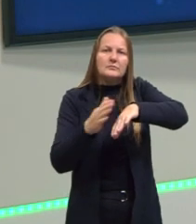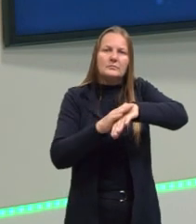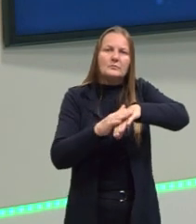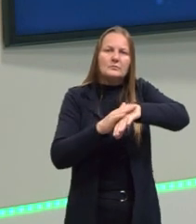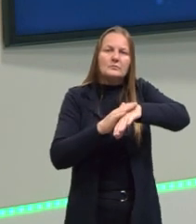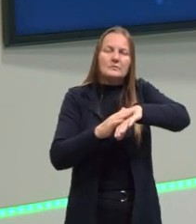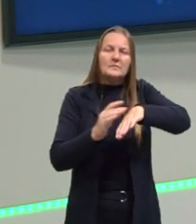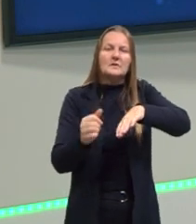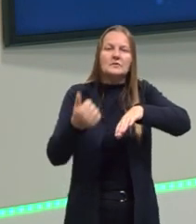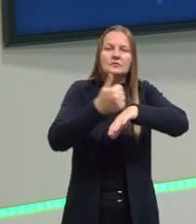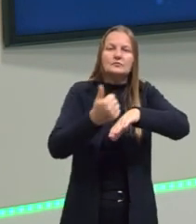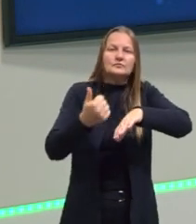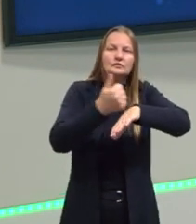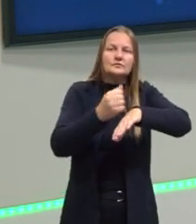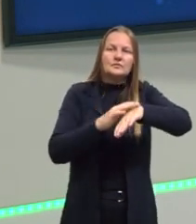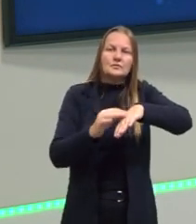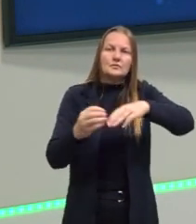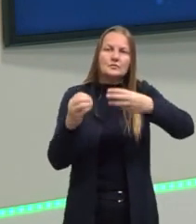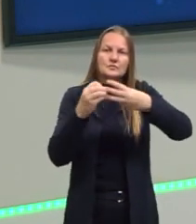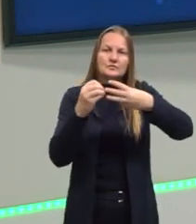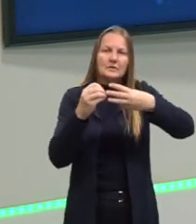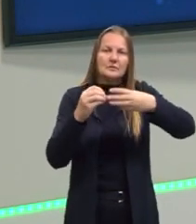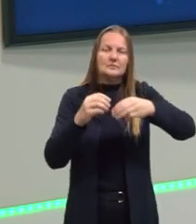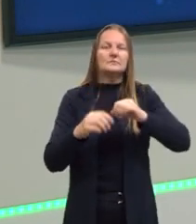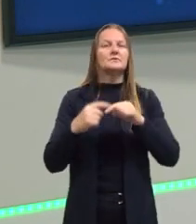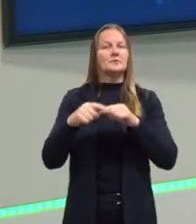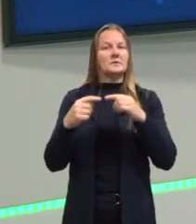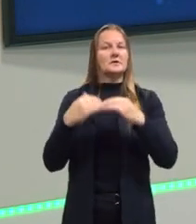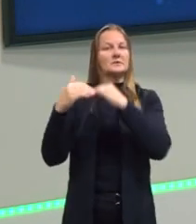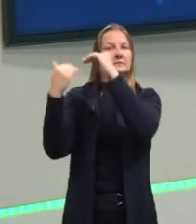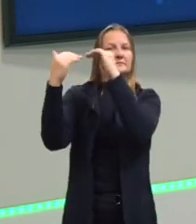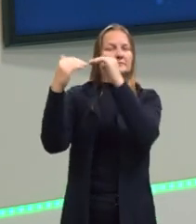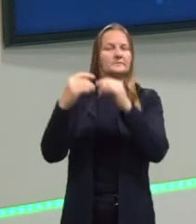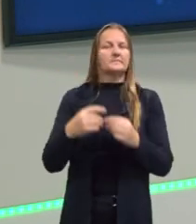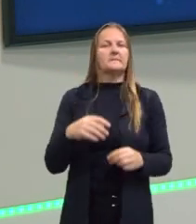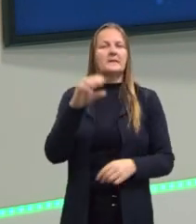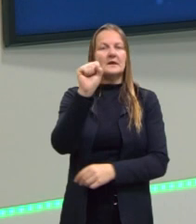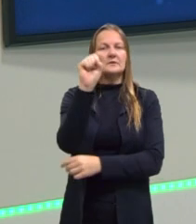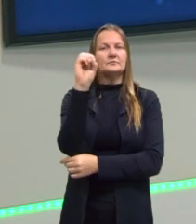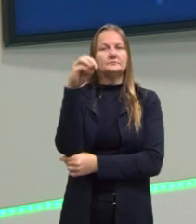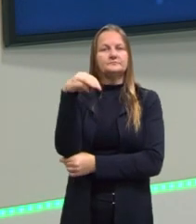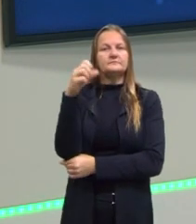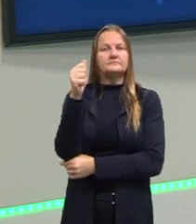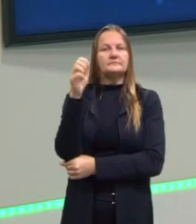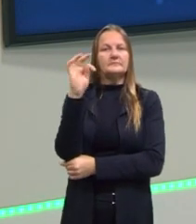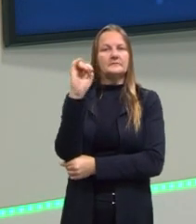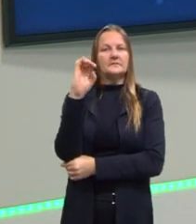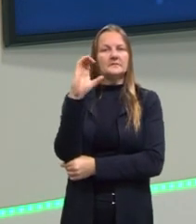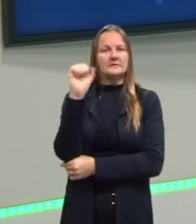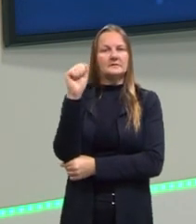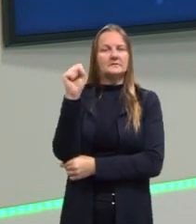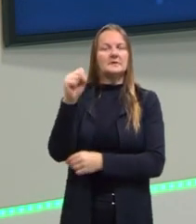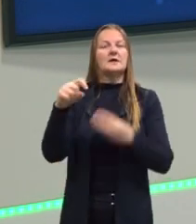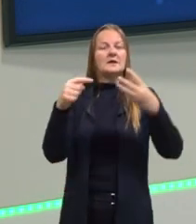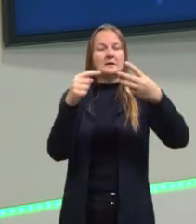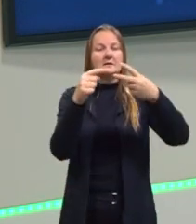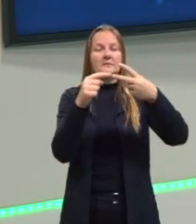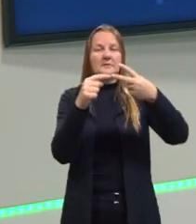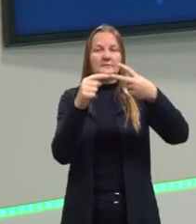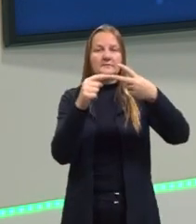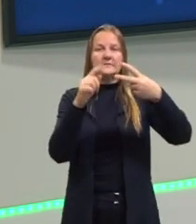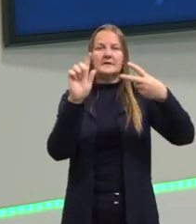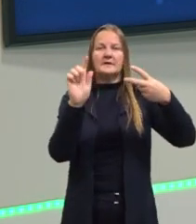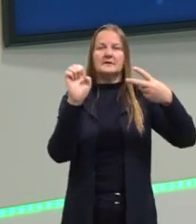das células mortas, tá? E de crescimento, que são as células somáticas. E também acontecem as células germinativas,